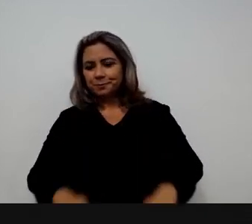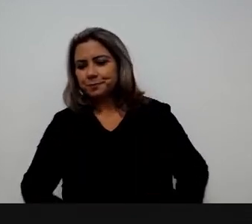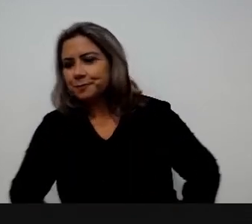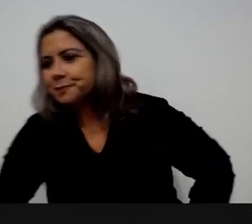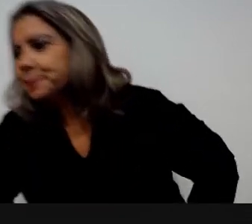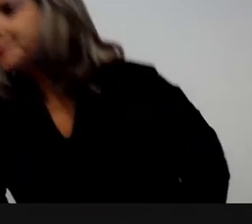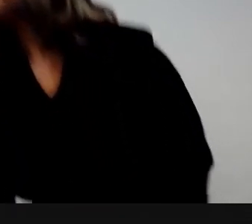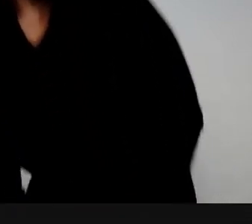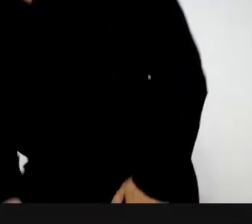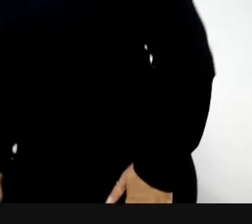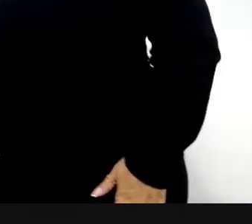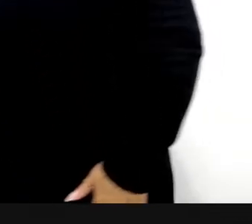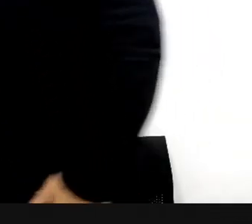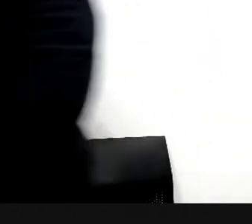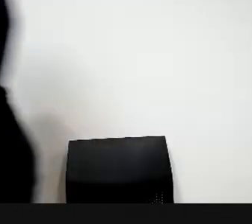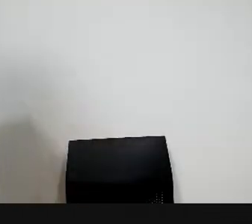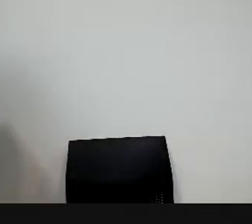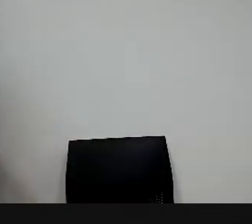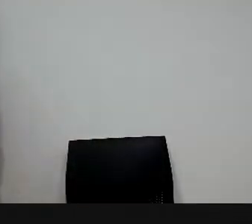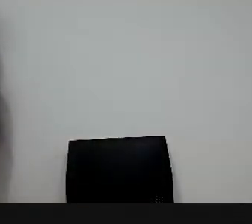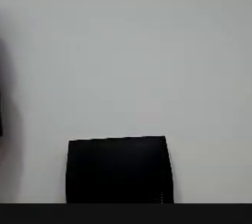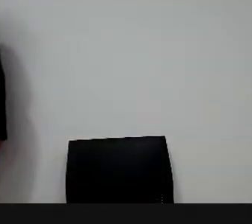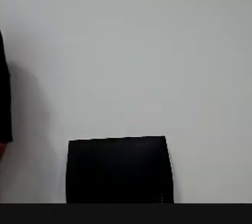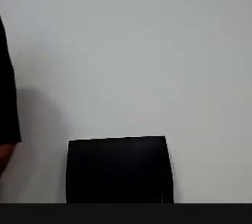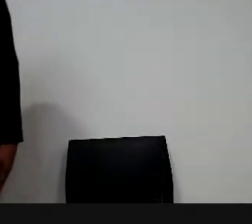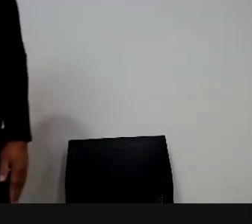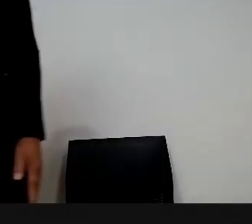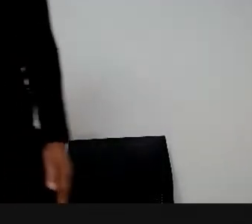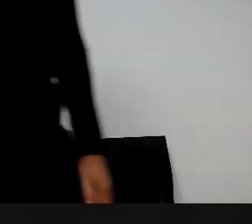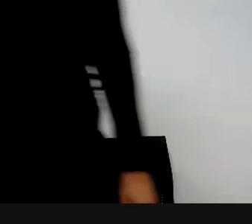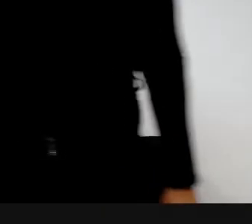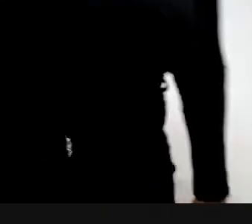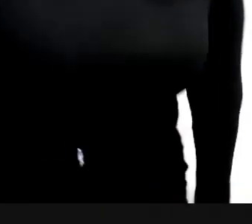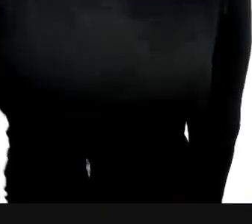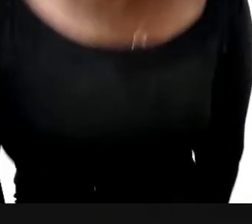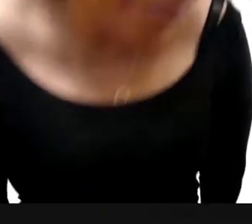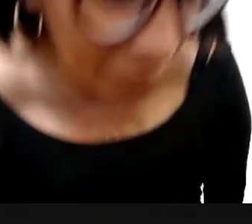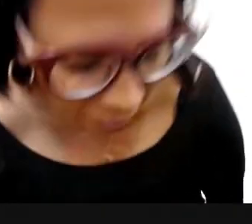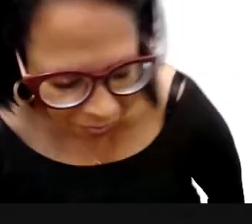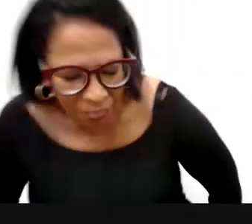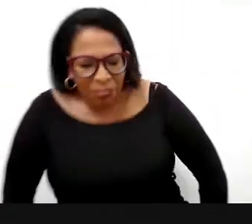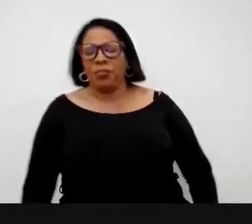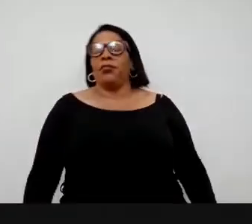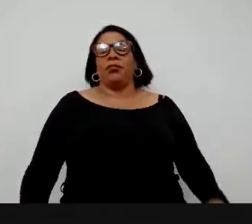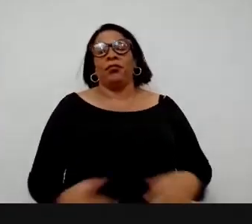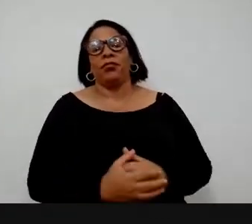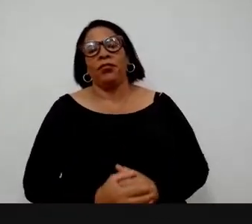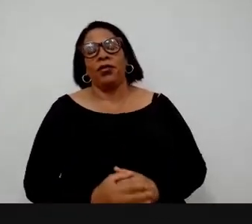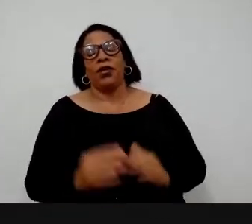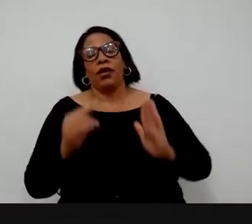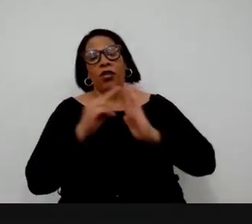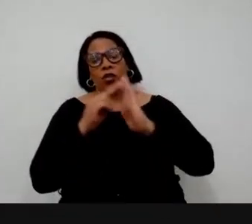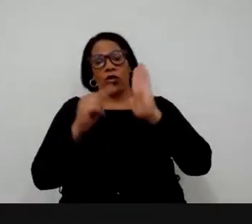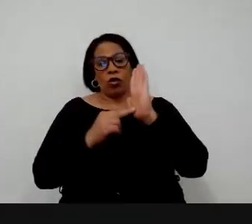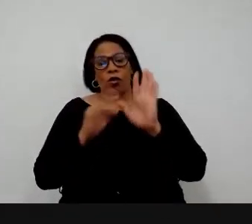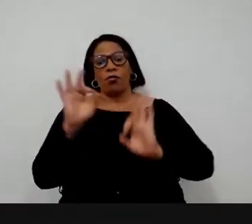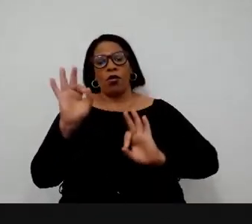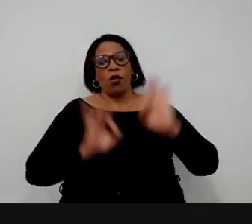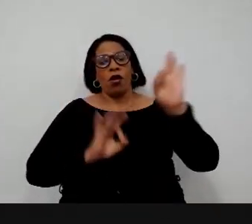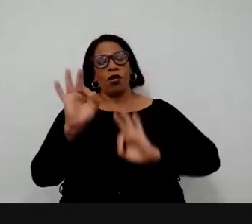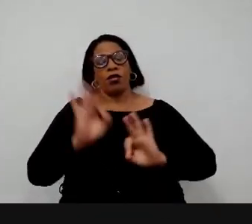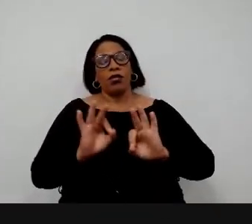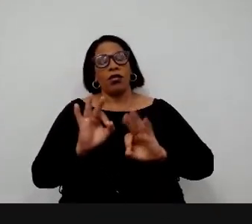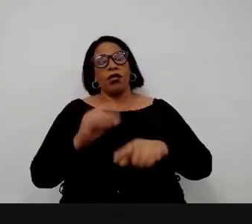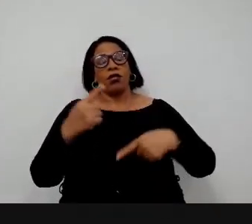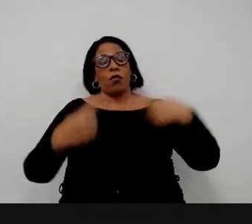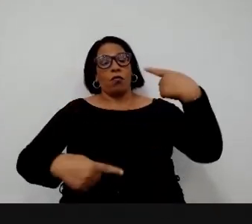principalmente pelos órgãos de controle ela é feita pelos gestores ela é feita por aqueles que estão escrevendo normas ela é feita por aqueles que estão desenhando novas